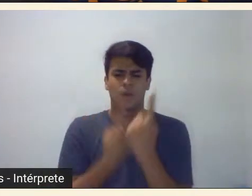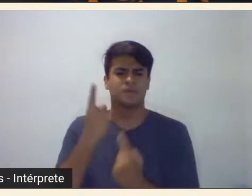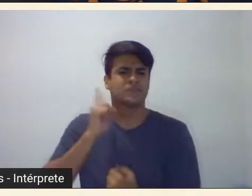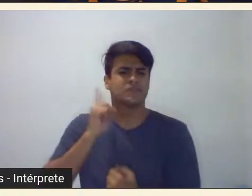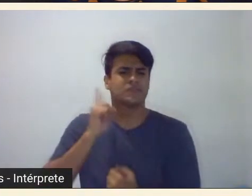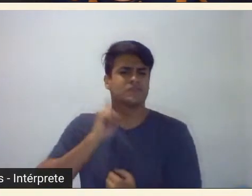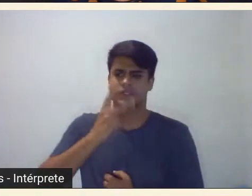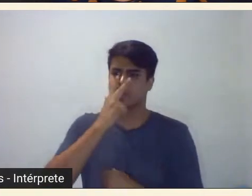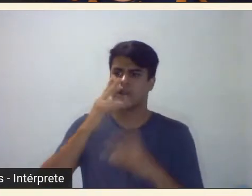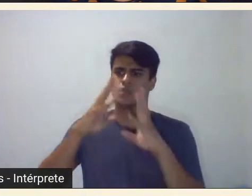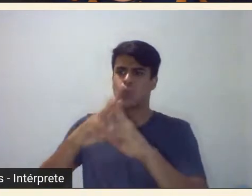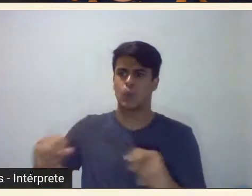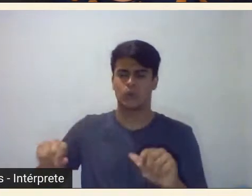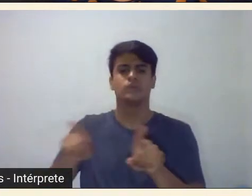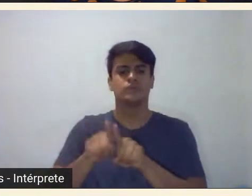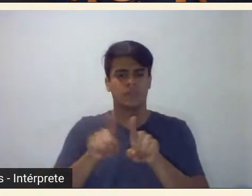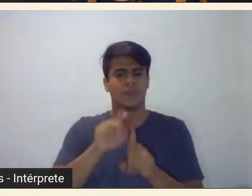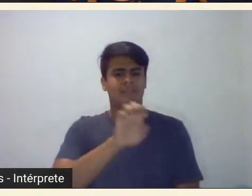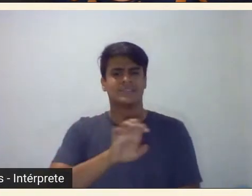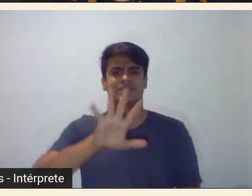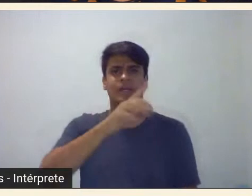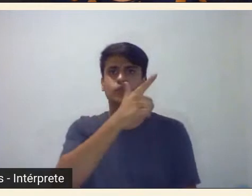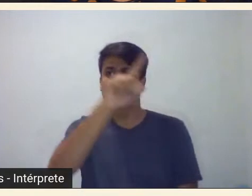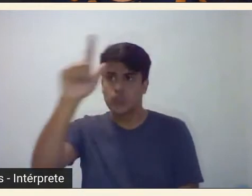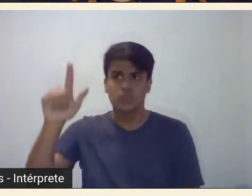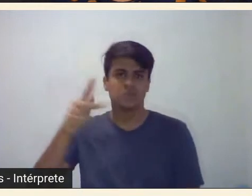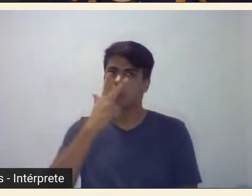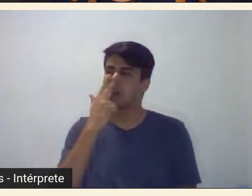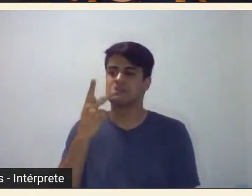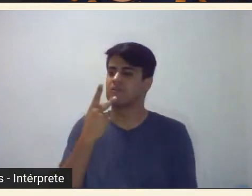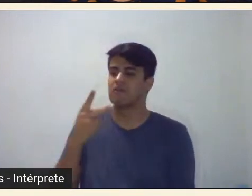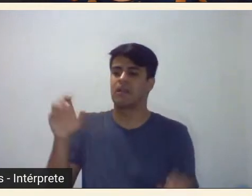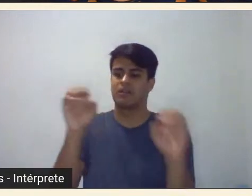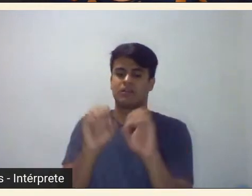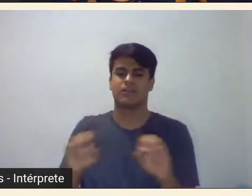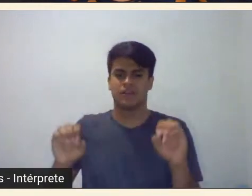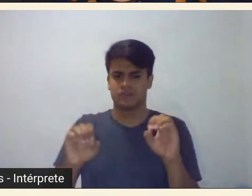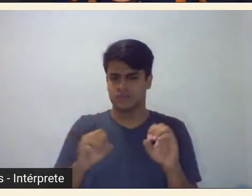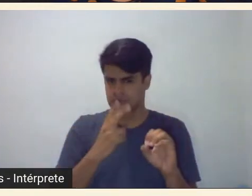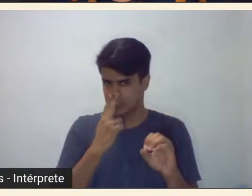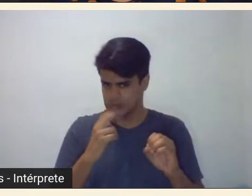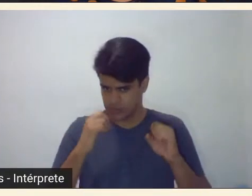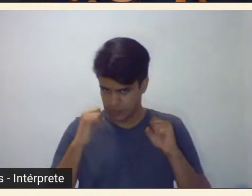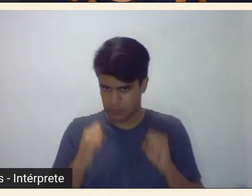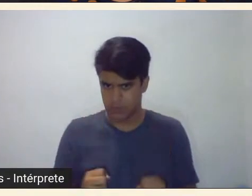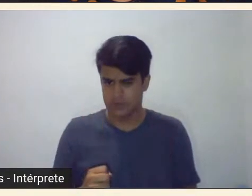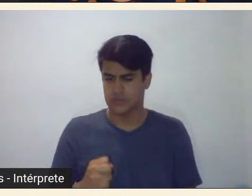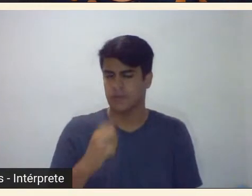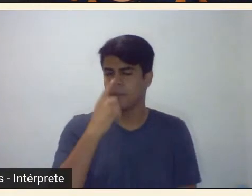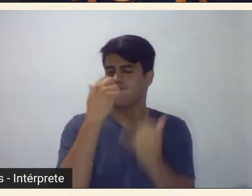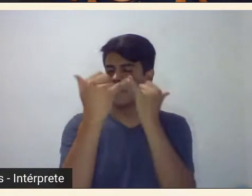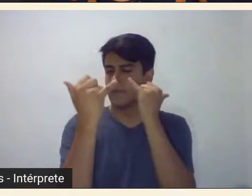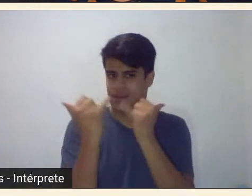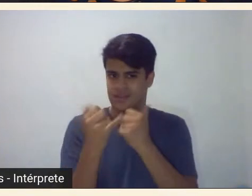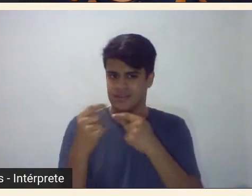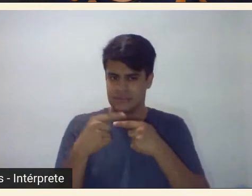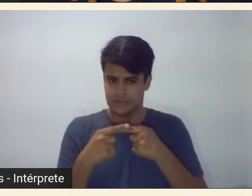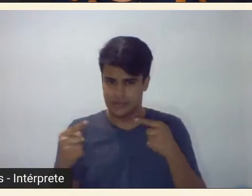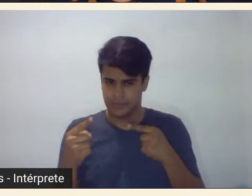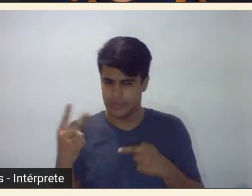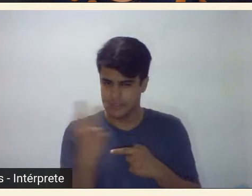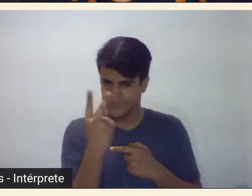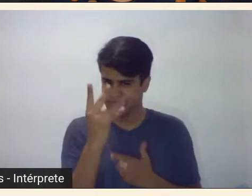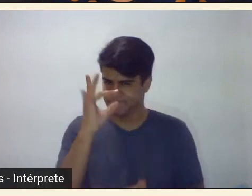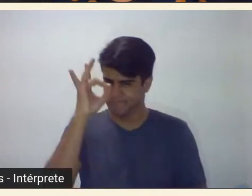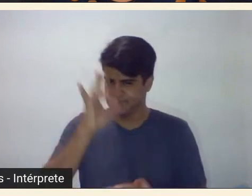estados na historiografia da semana de 22 poderia fazer crer que a semana teria sido na verdade um